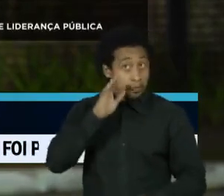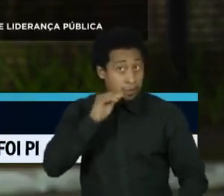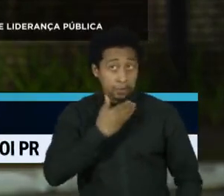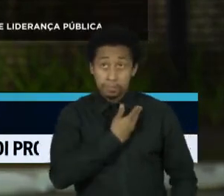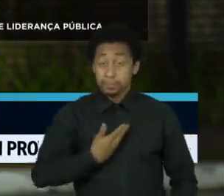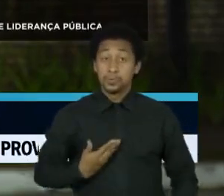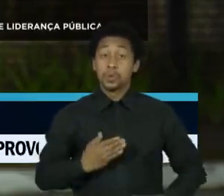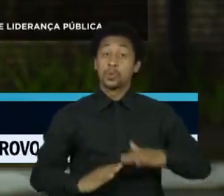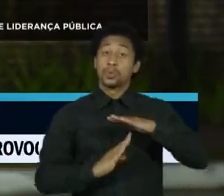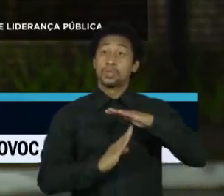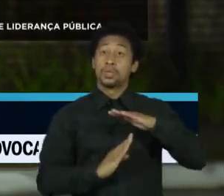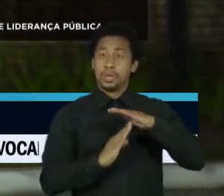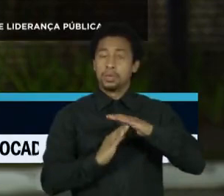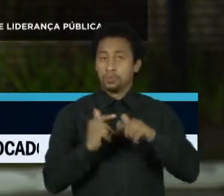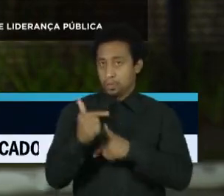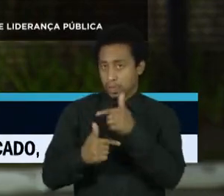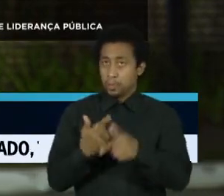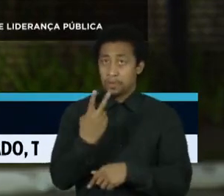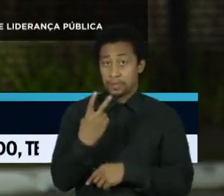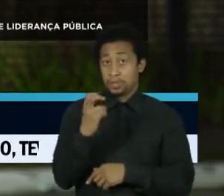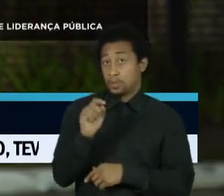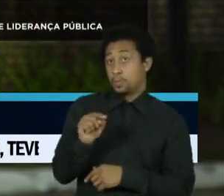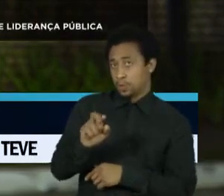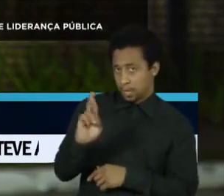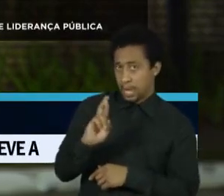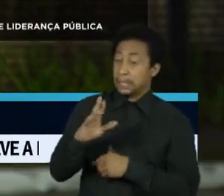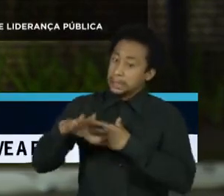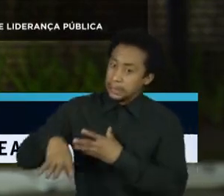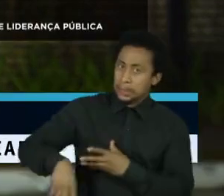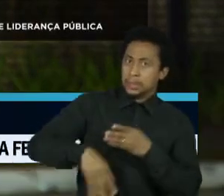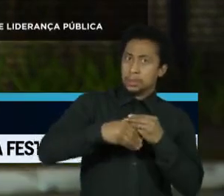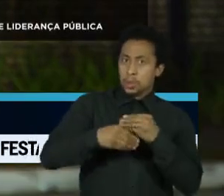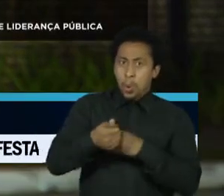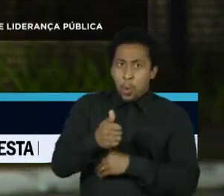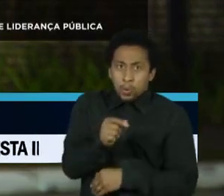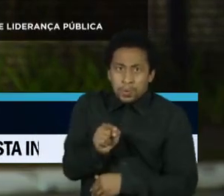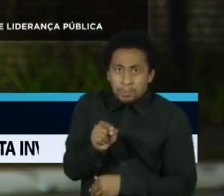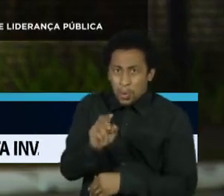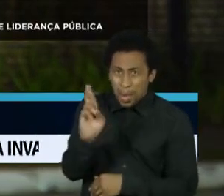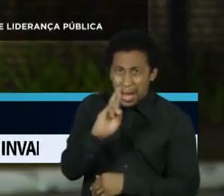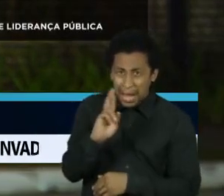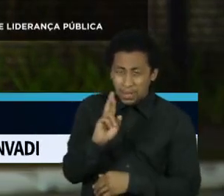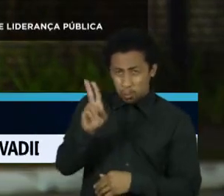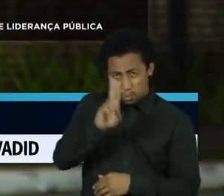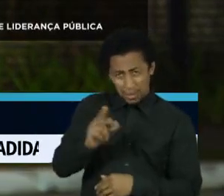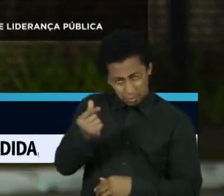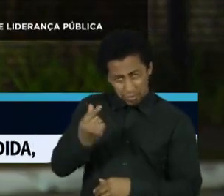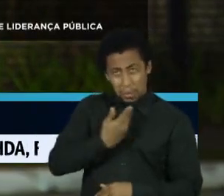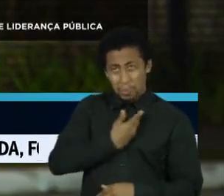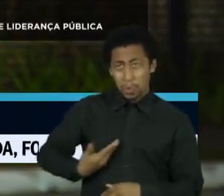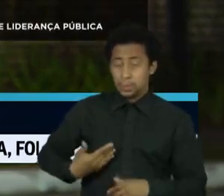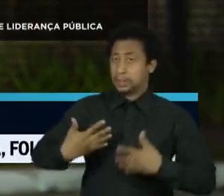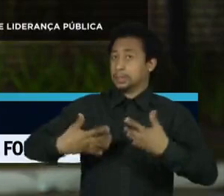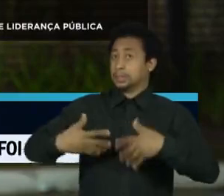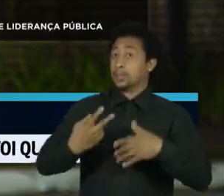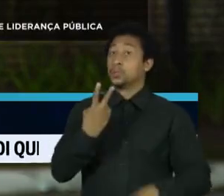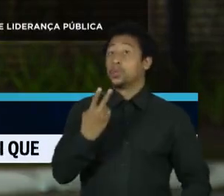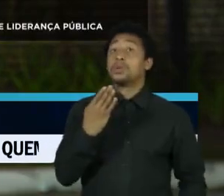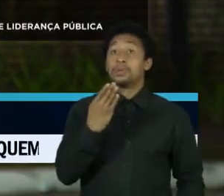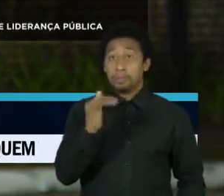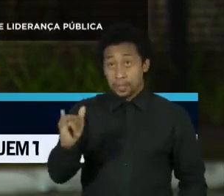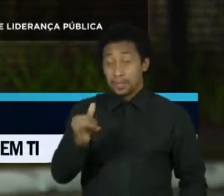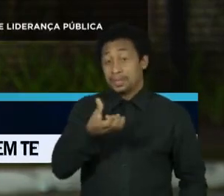funcionalismo. Pagar essa diferença custa aos cofres públicos 2 bilhões e 600